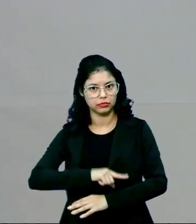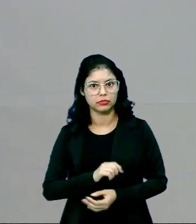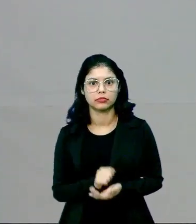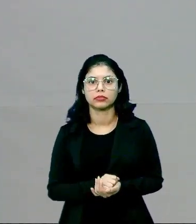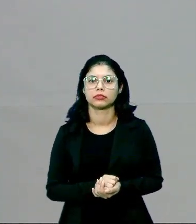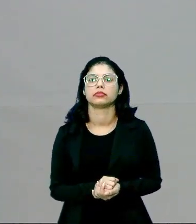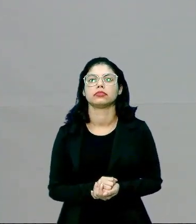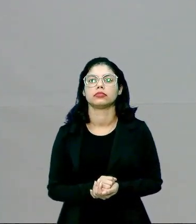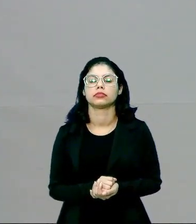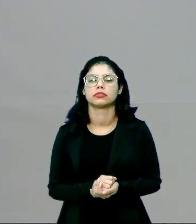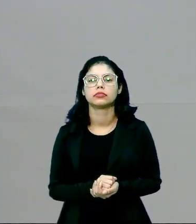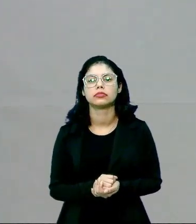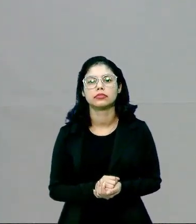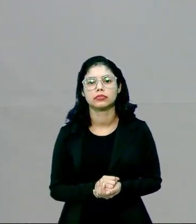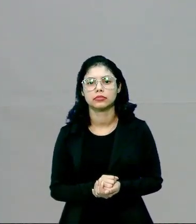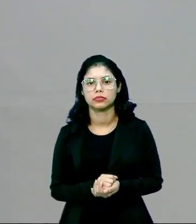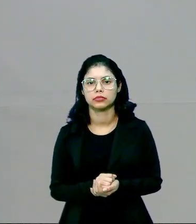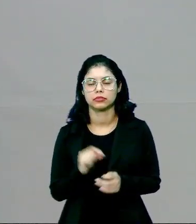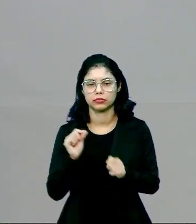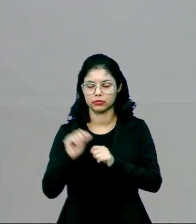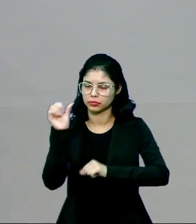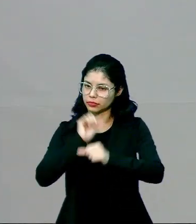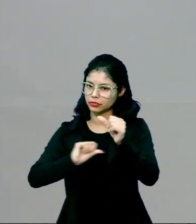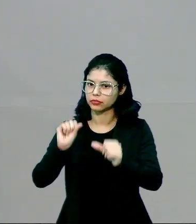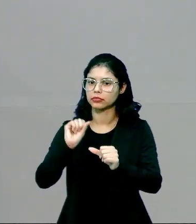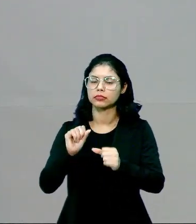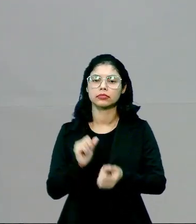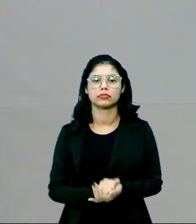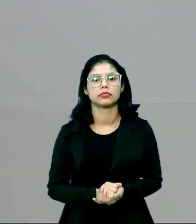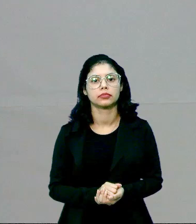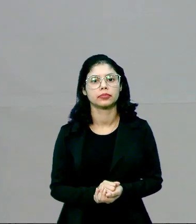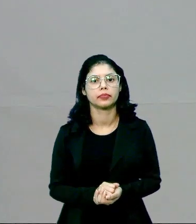Foi lá em cima, fez essa mudança